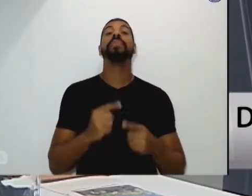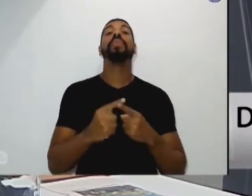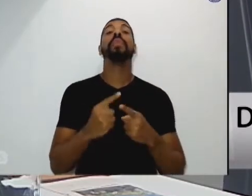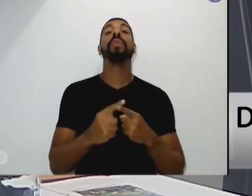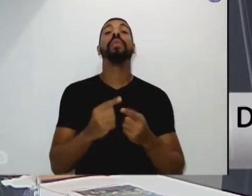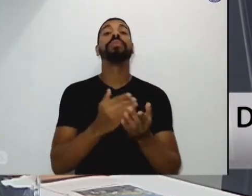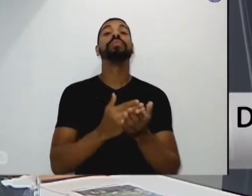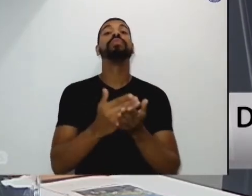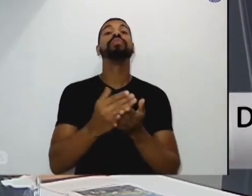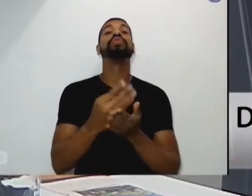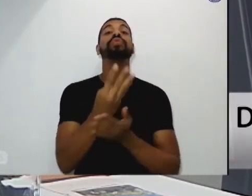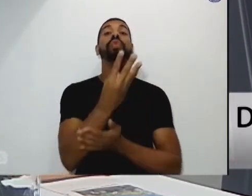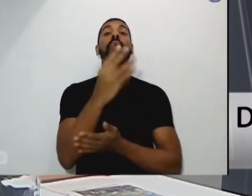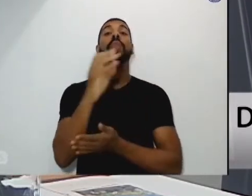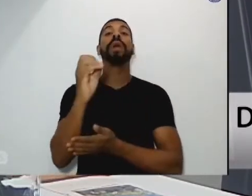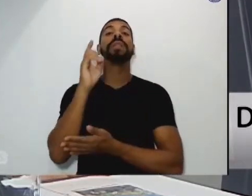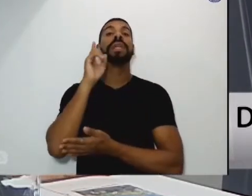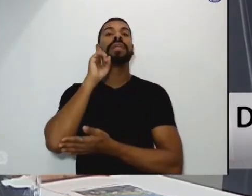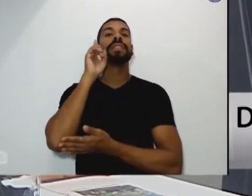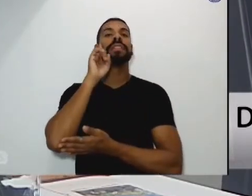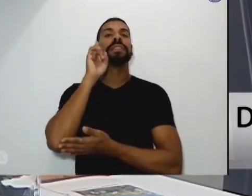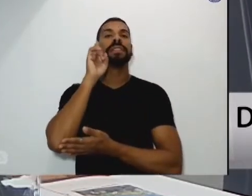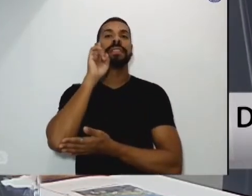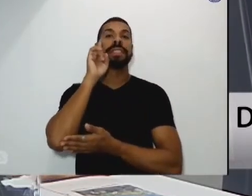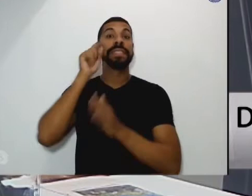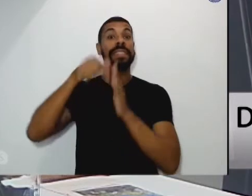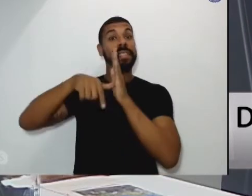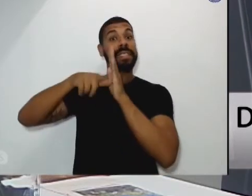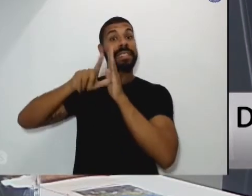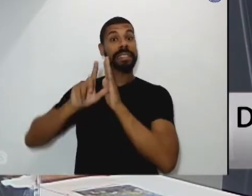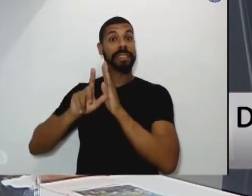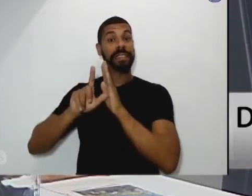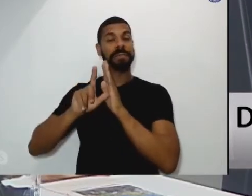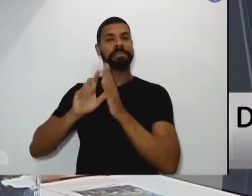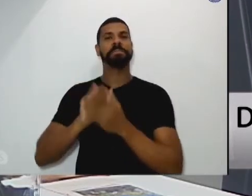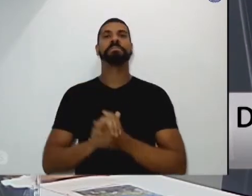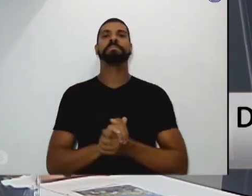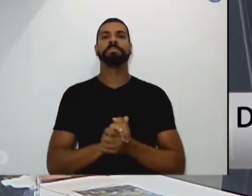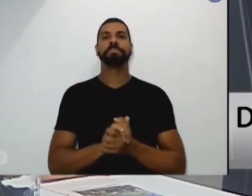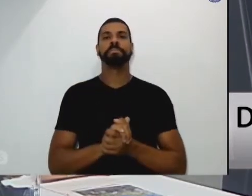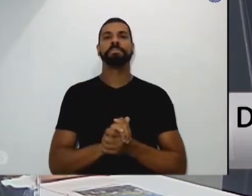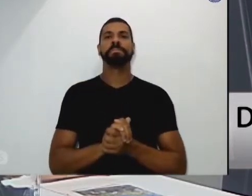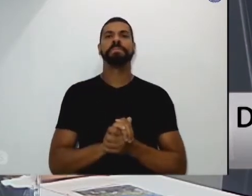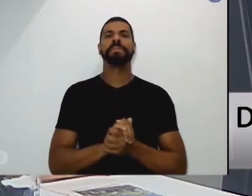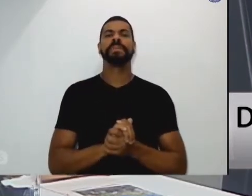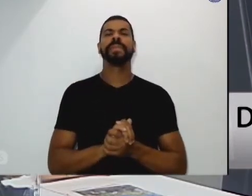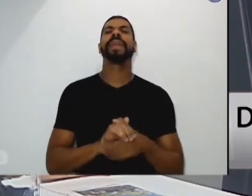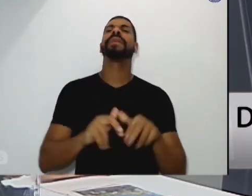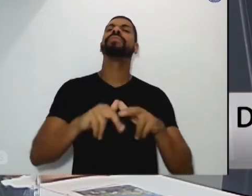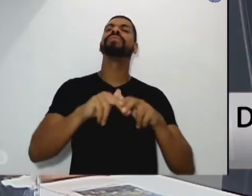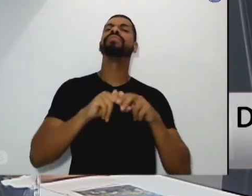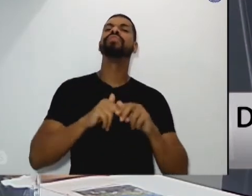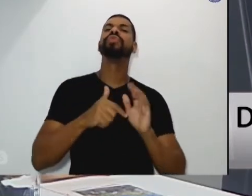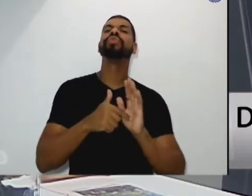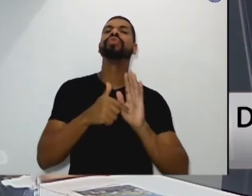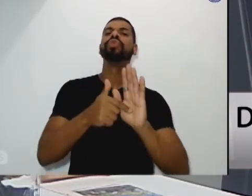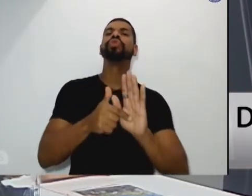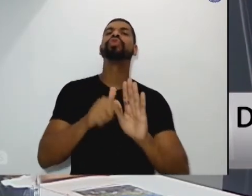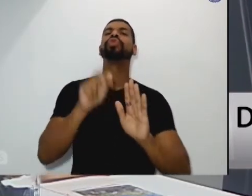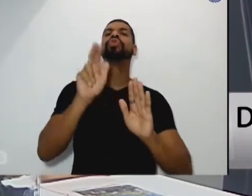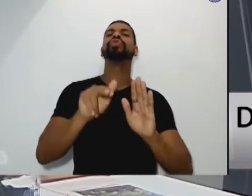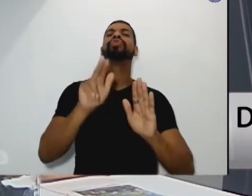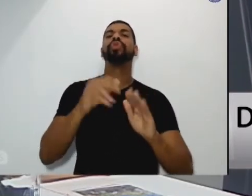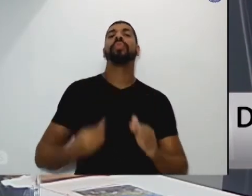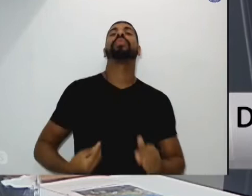tratando da campanha da fraternidade e demonstrando como ele mesmo disse aqui inseparavelmente vividas